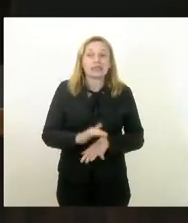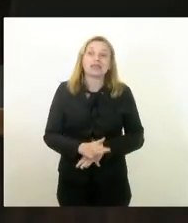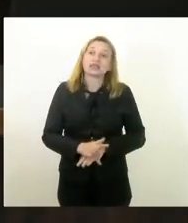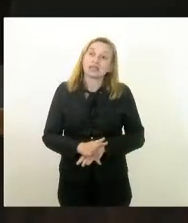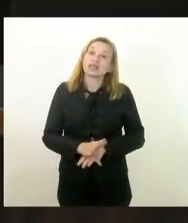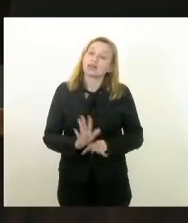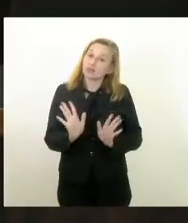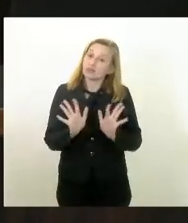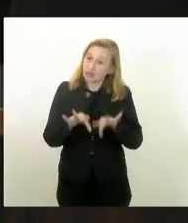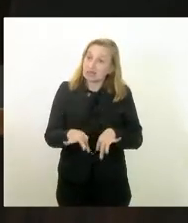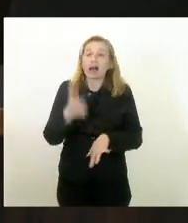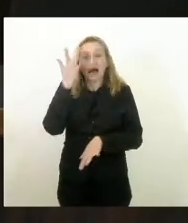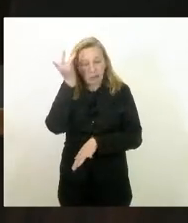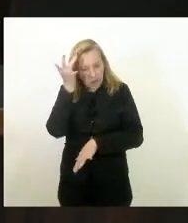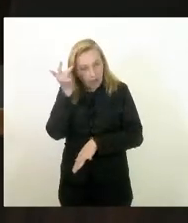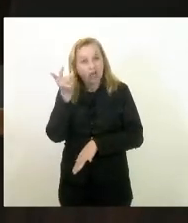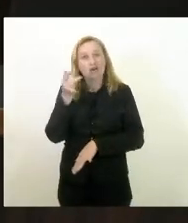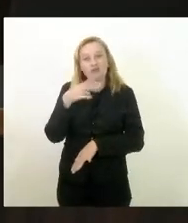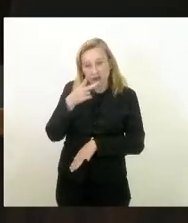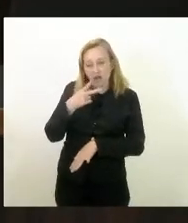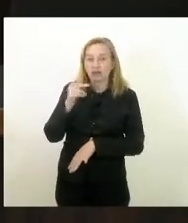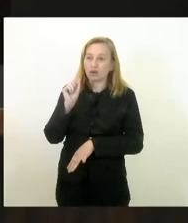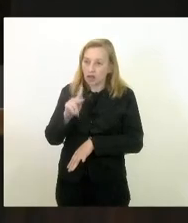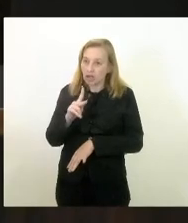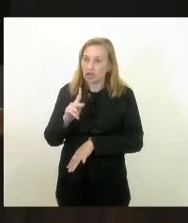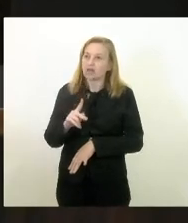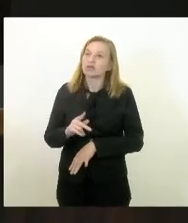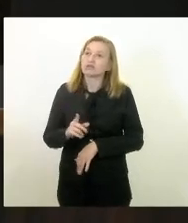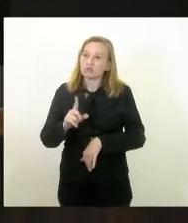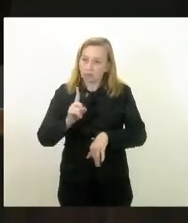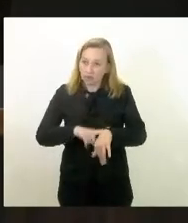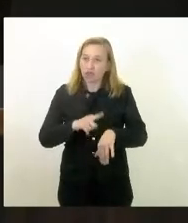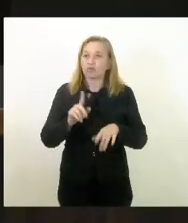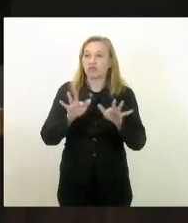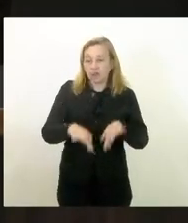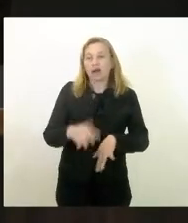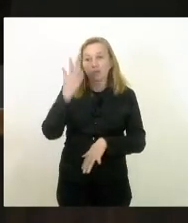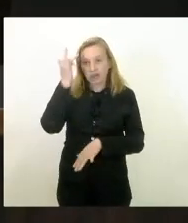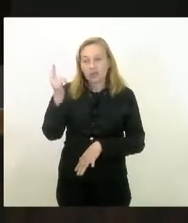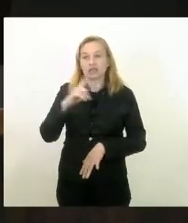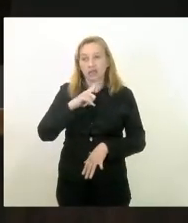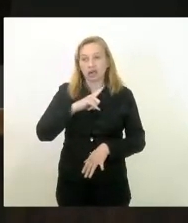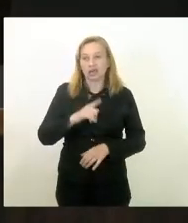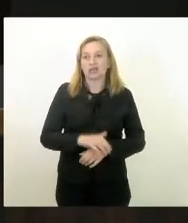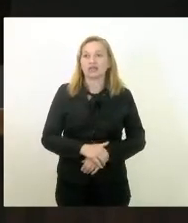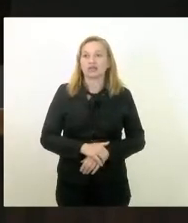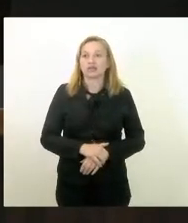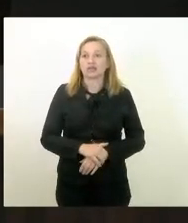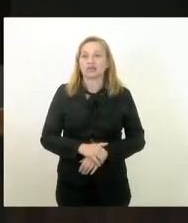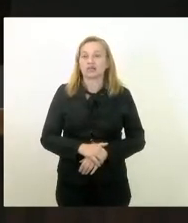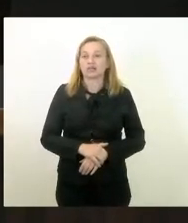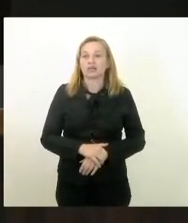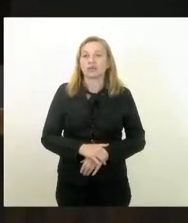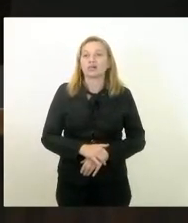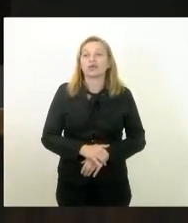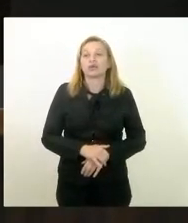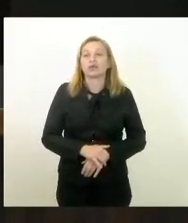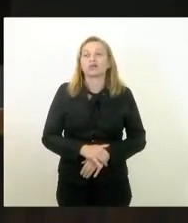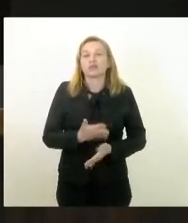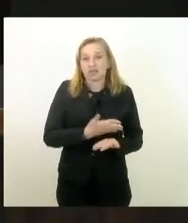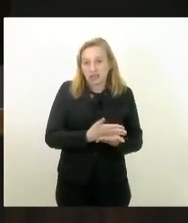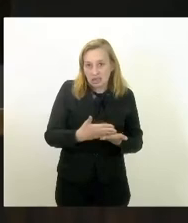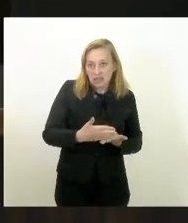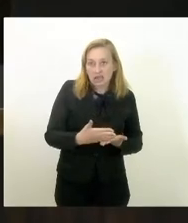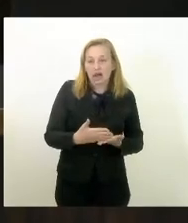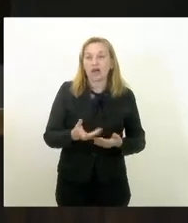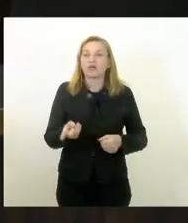vamos encerrar amanhã a vossa excelência fala tem amanhã uma hora expediente final e mais uma hora e meia no expediente perdão expediente inicial